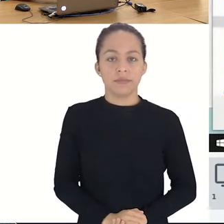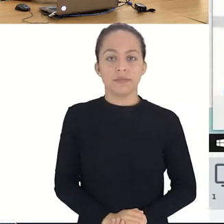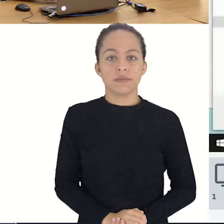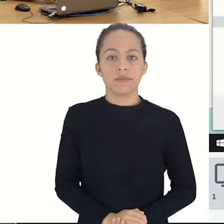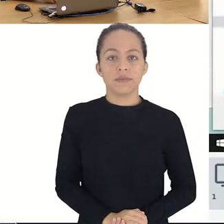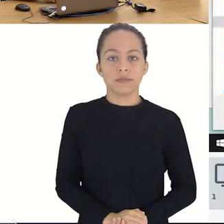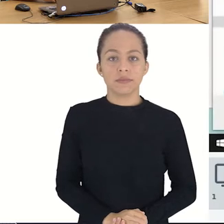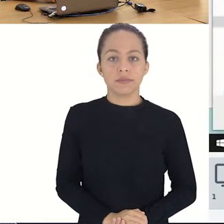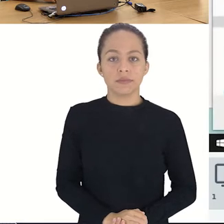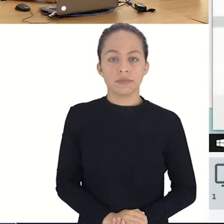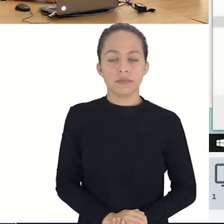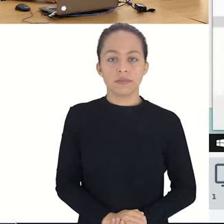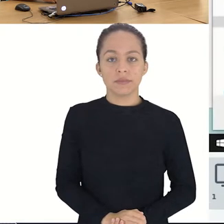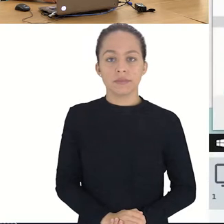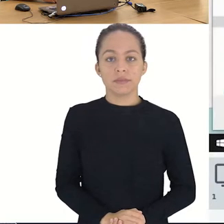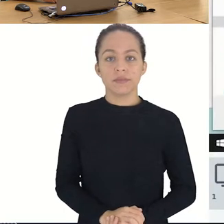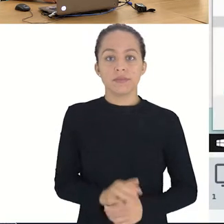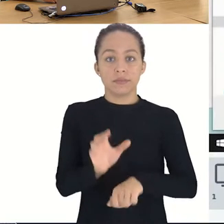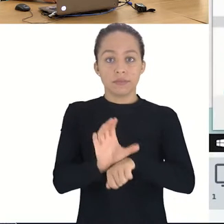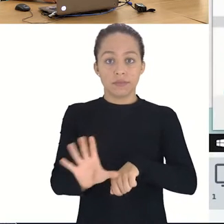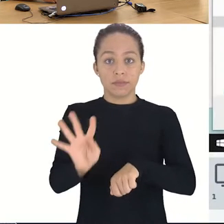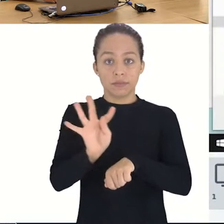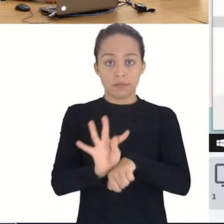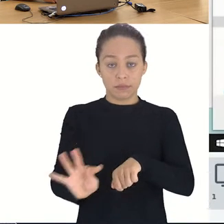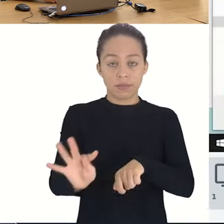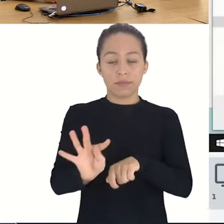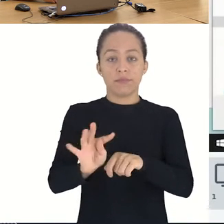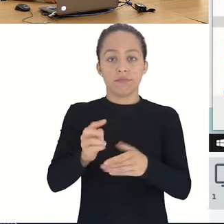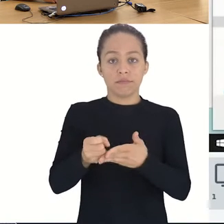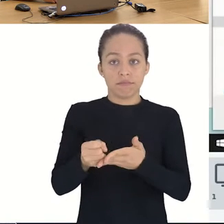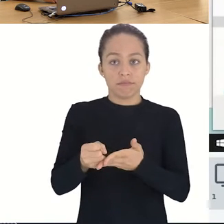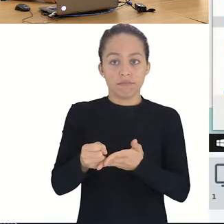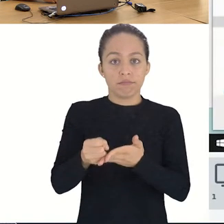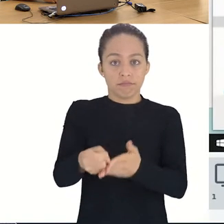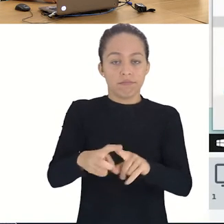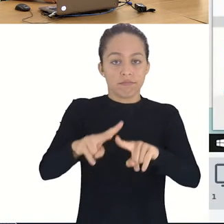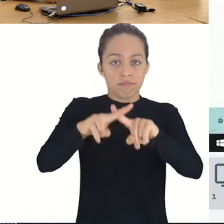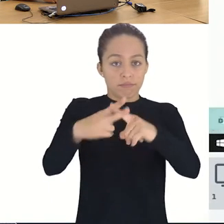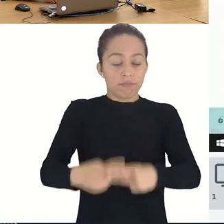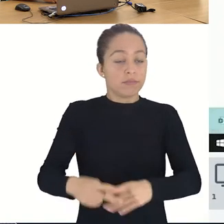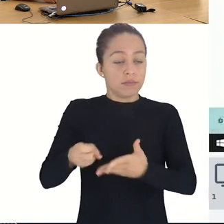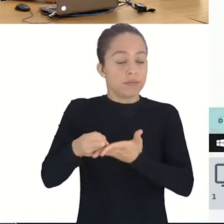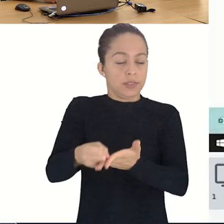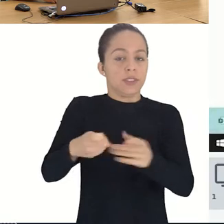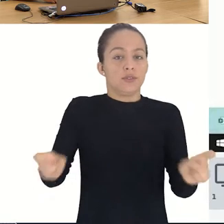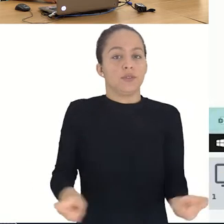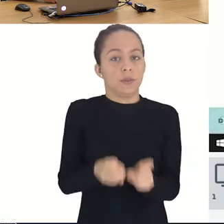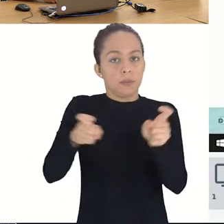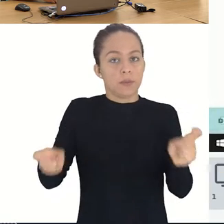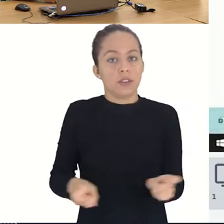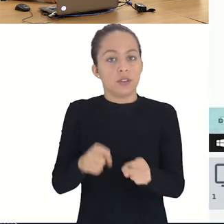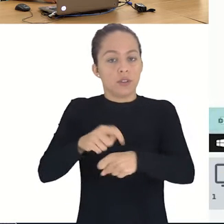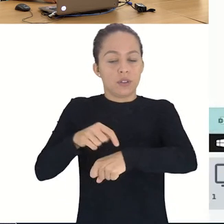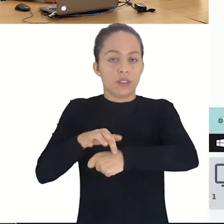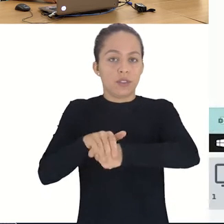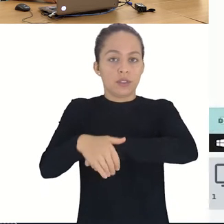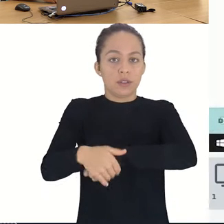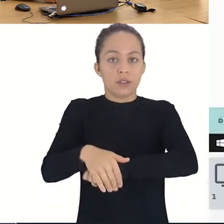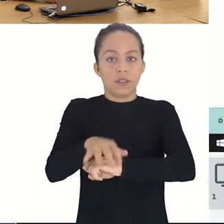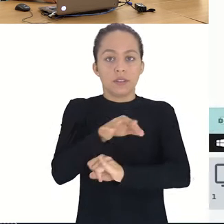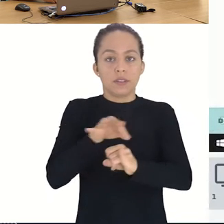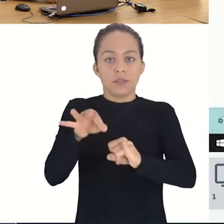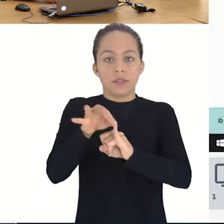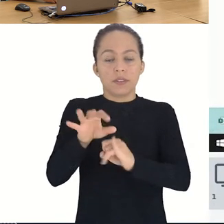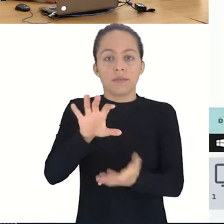Nosso décimo sétimo sorteio, técnico-concomitante em manutenção e suporte em informática noturno do Campo Serra.